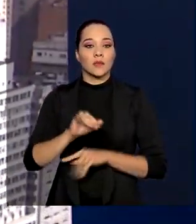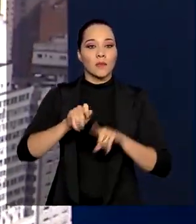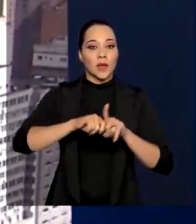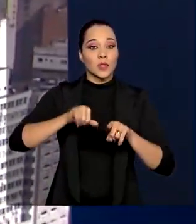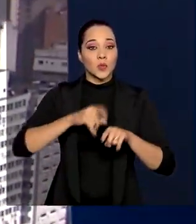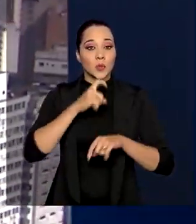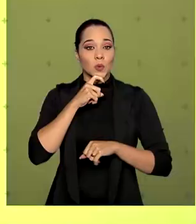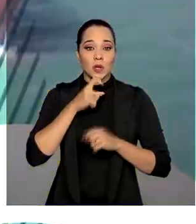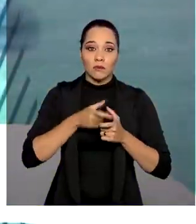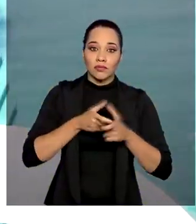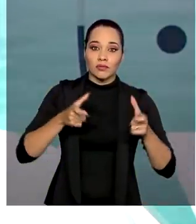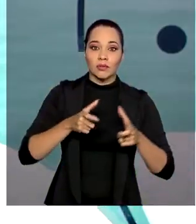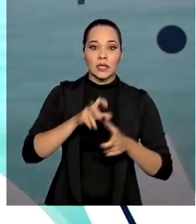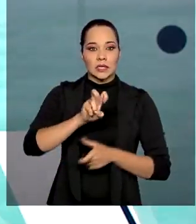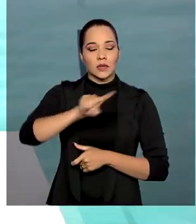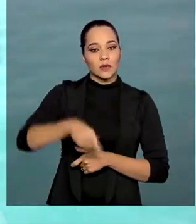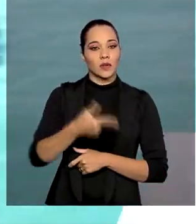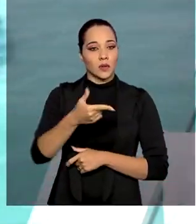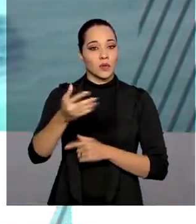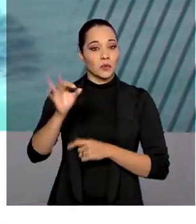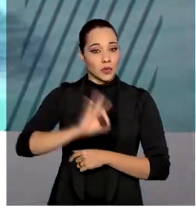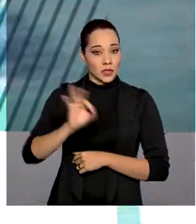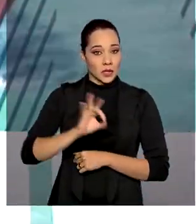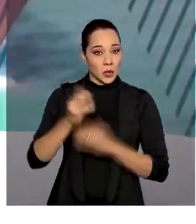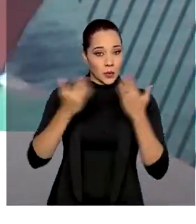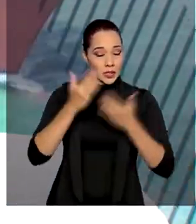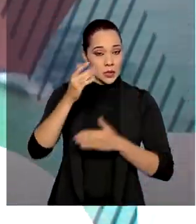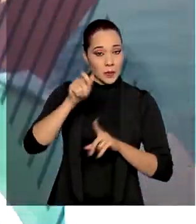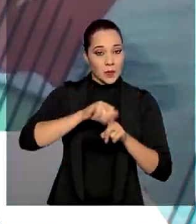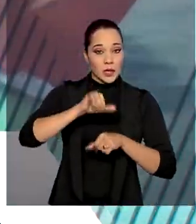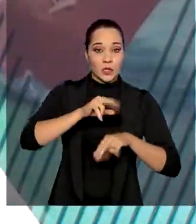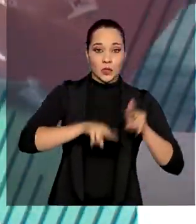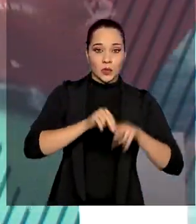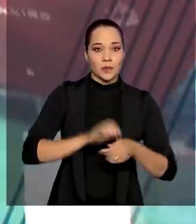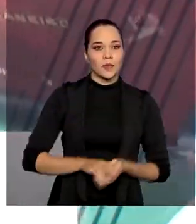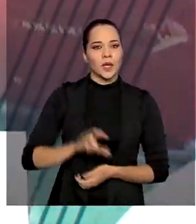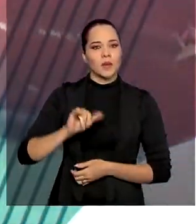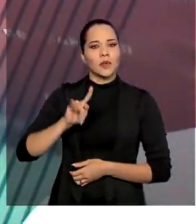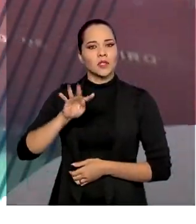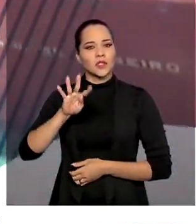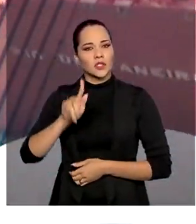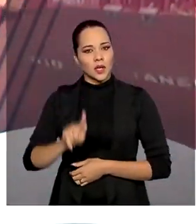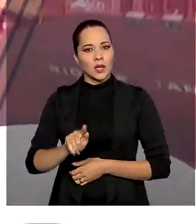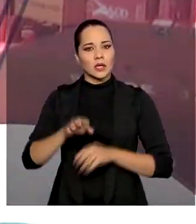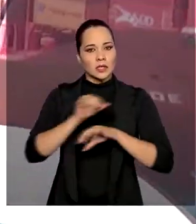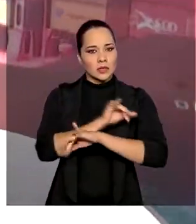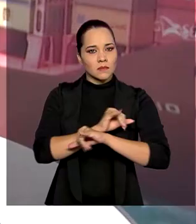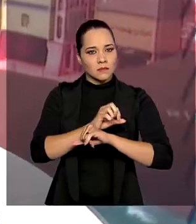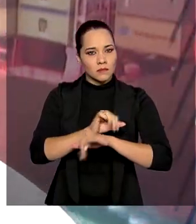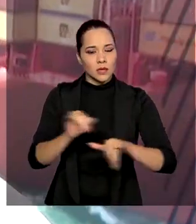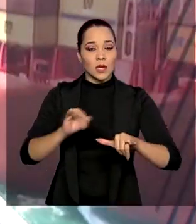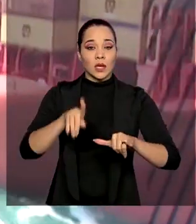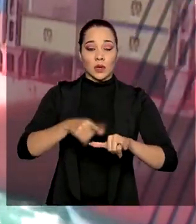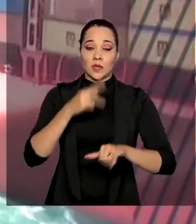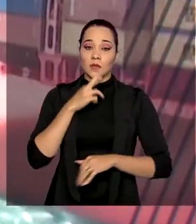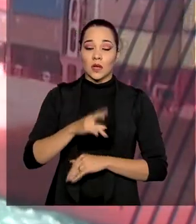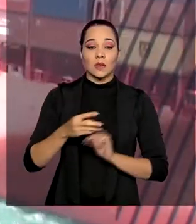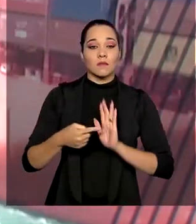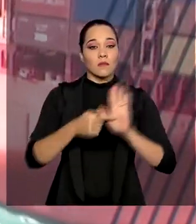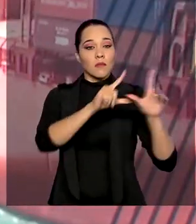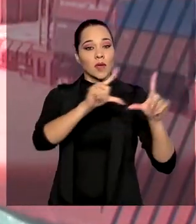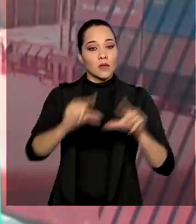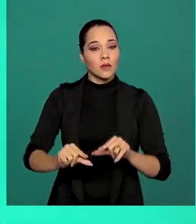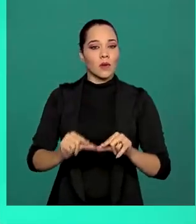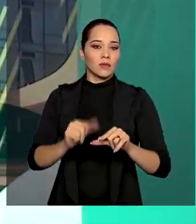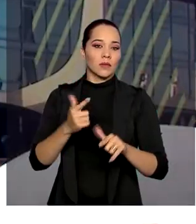,2% na comparação com junho. De acordo com o IBGE, pelo terceiro mês consecutivo, os resultados mostraram o menor impacto